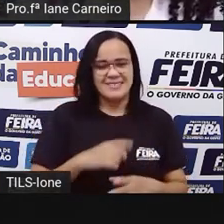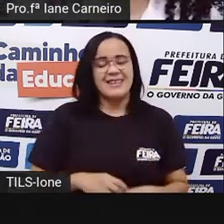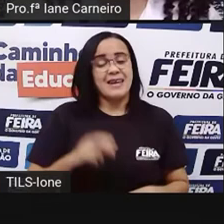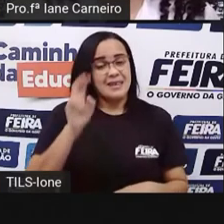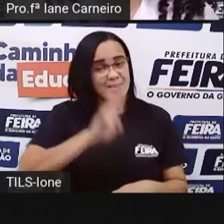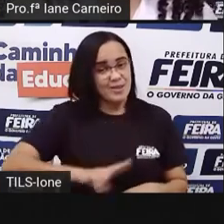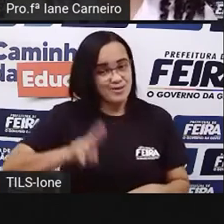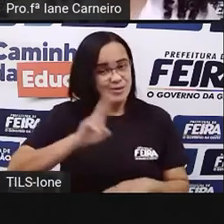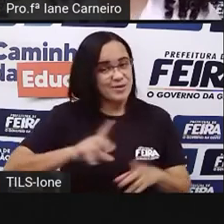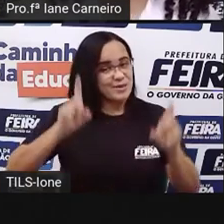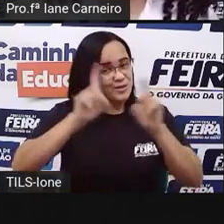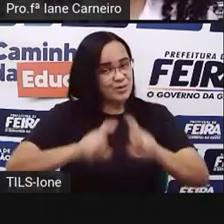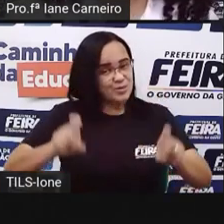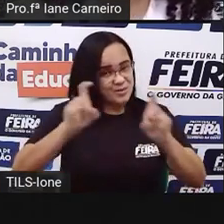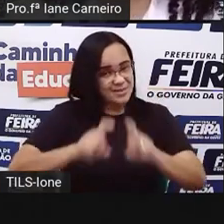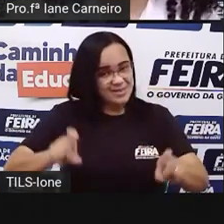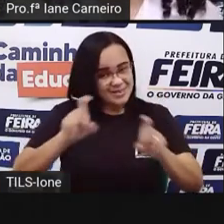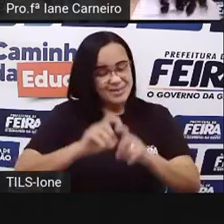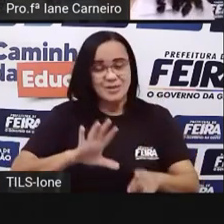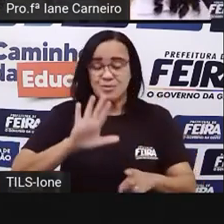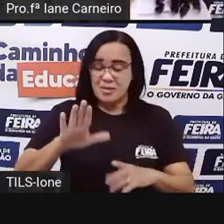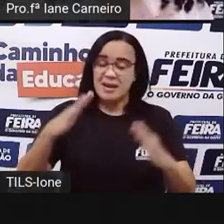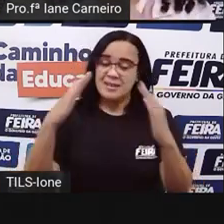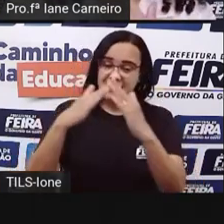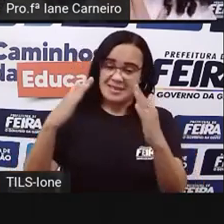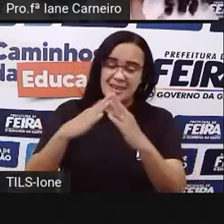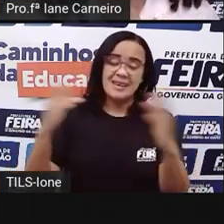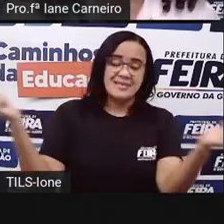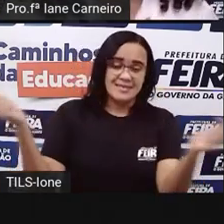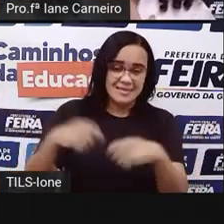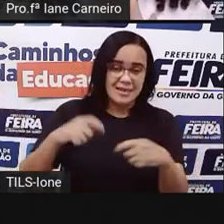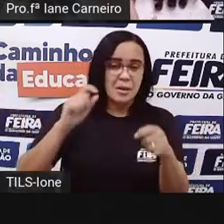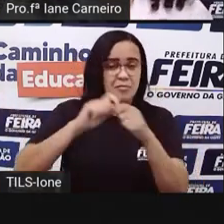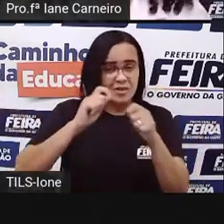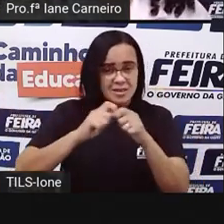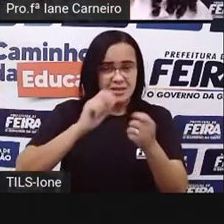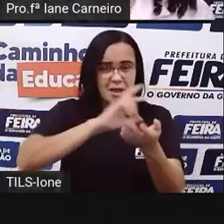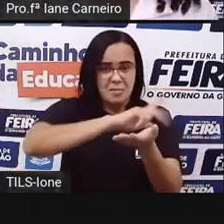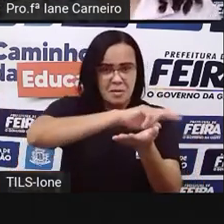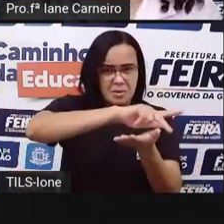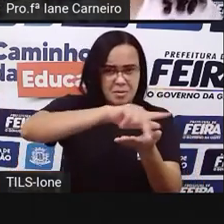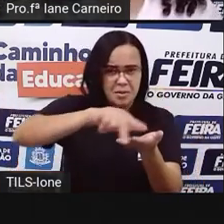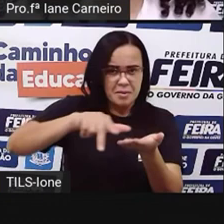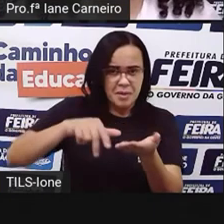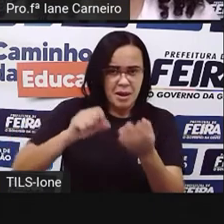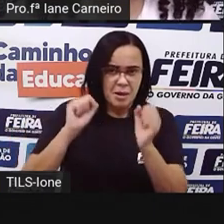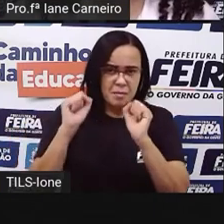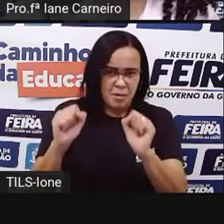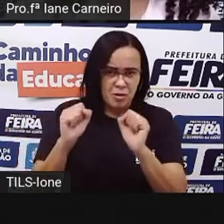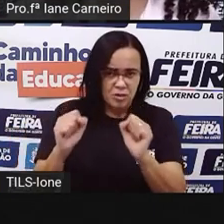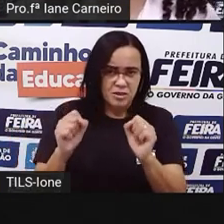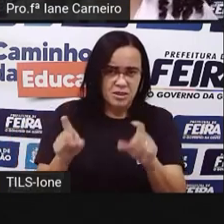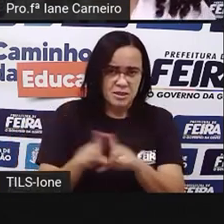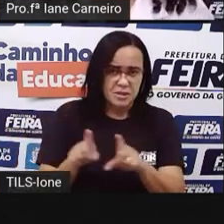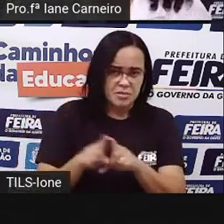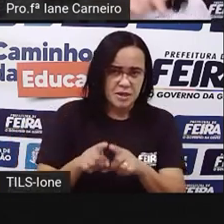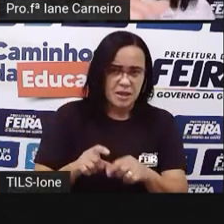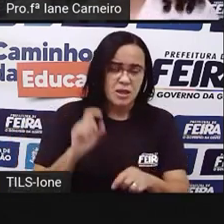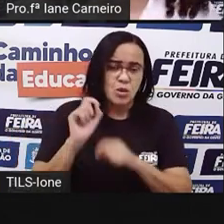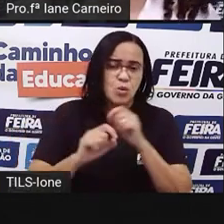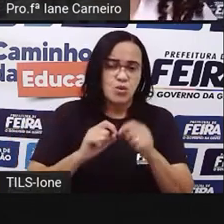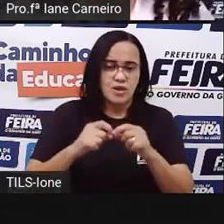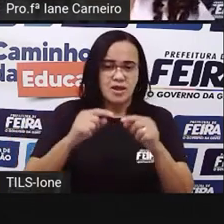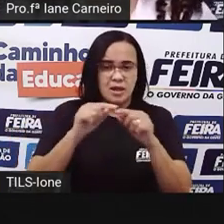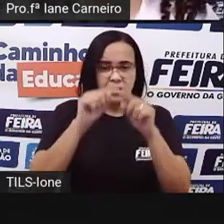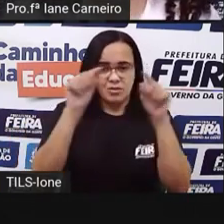Mas aí na sua casa você pode fazer de diversas formas. E aí você pode fazer também cartões, né? Então você pode, por exemplo, fazer... Lembra aquele lá da